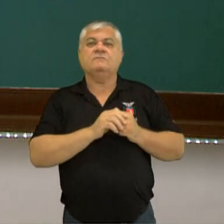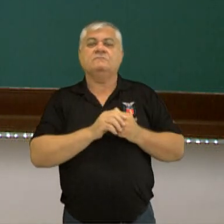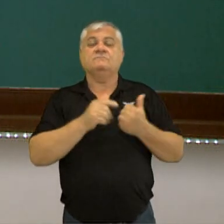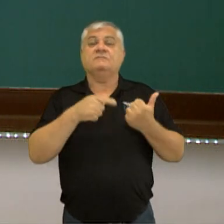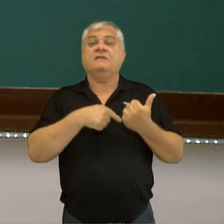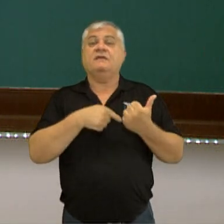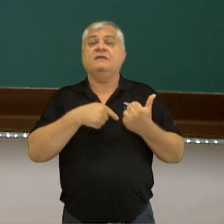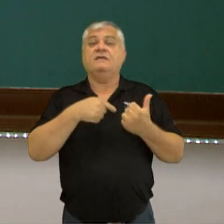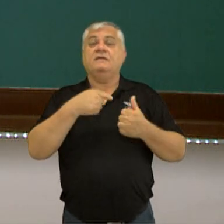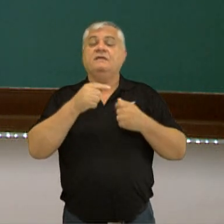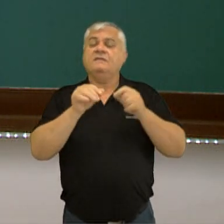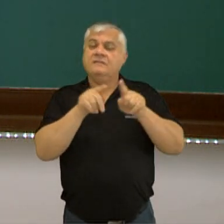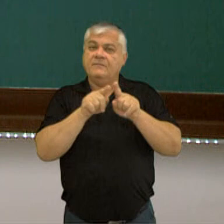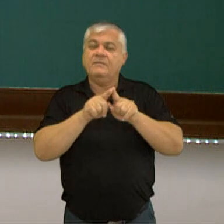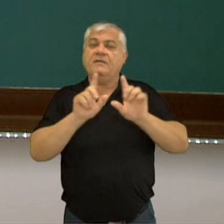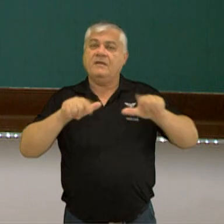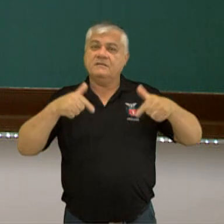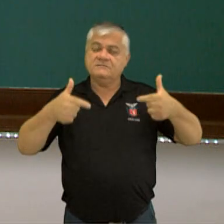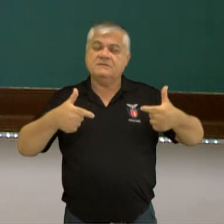ação praticada.